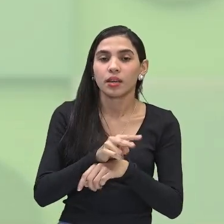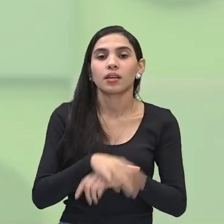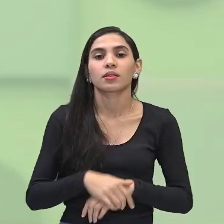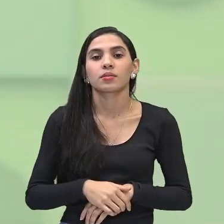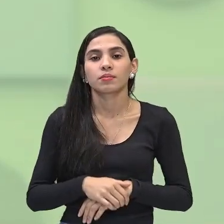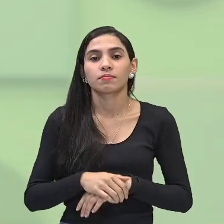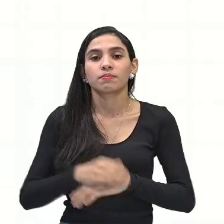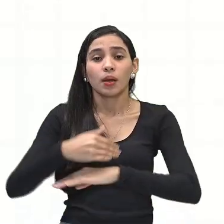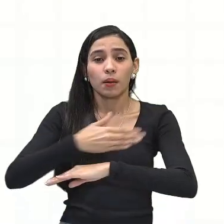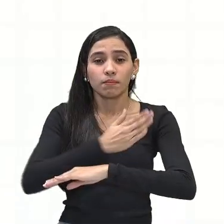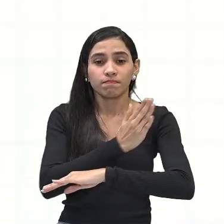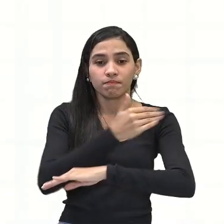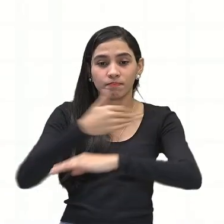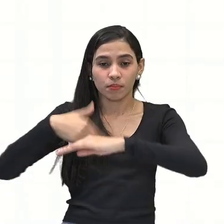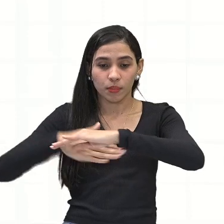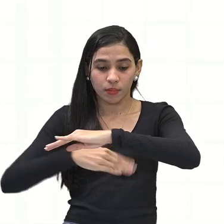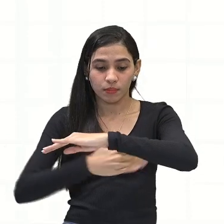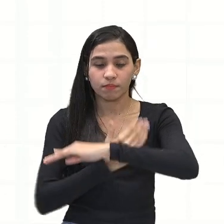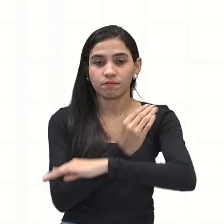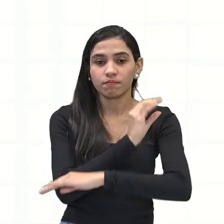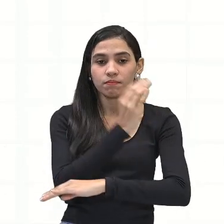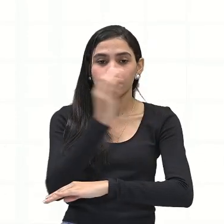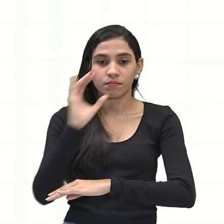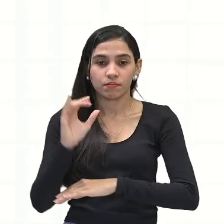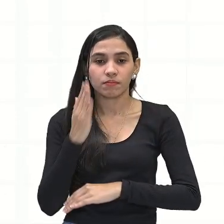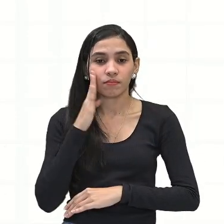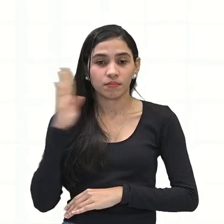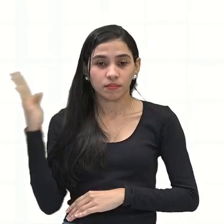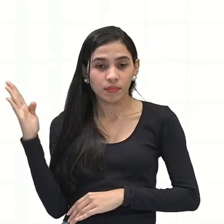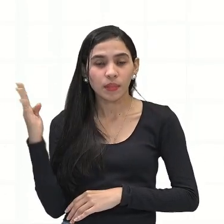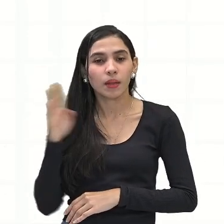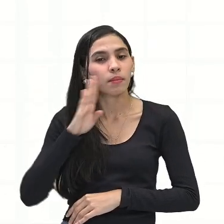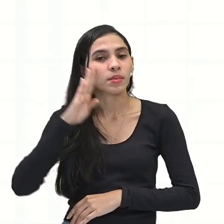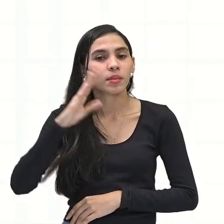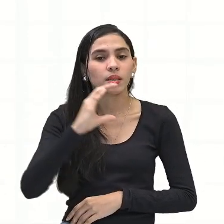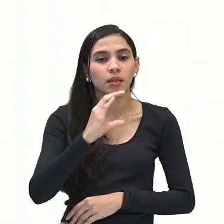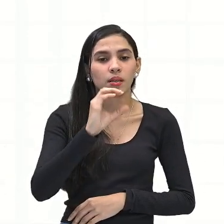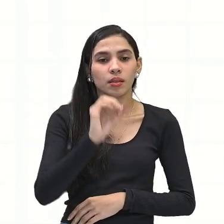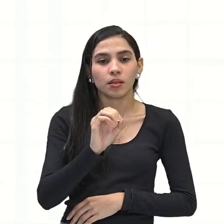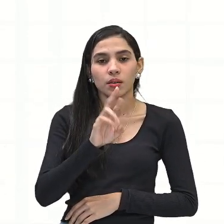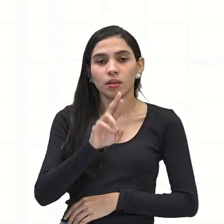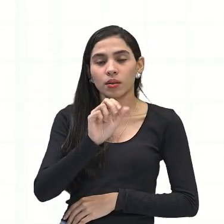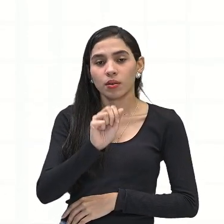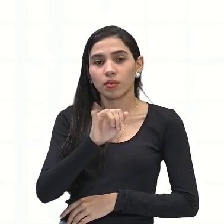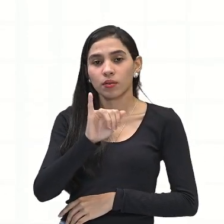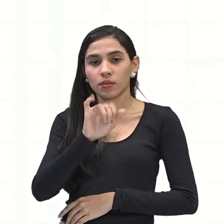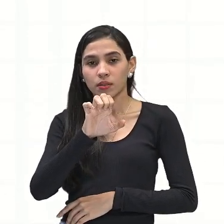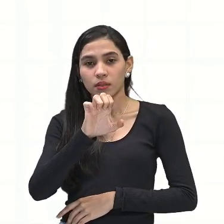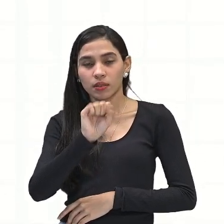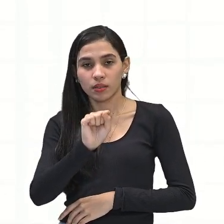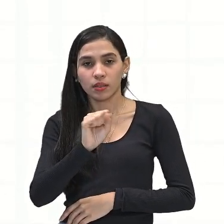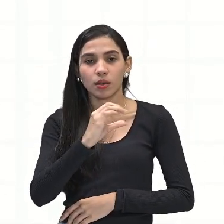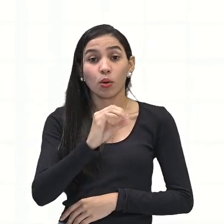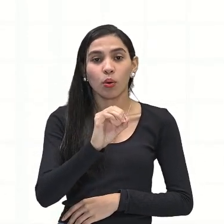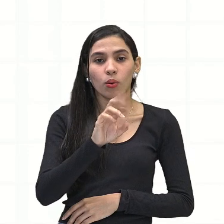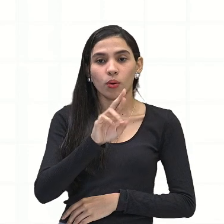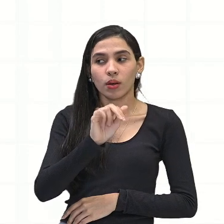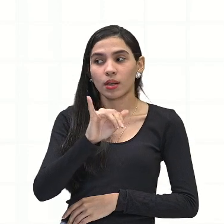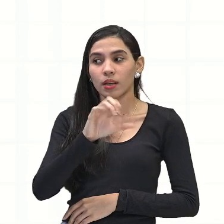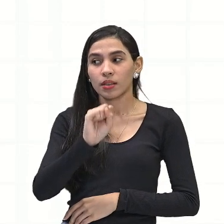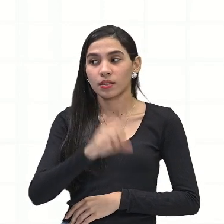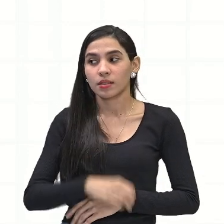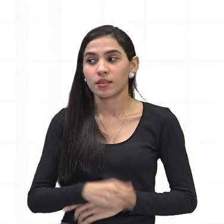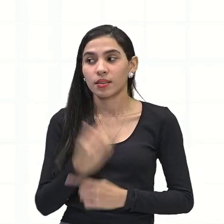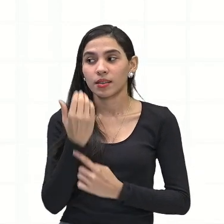ecossistemas marinhos, vejam aí, principalmente os corais, esses corais eles são o berço da